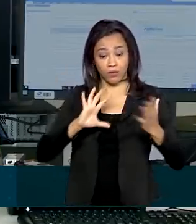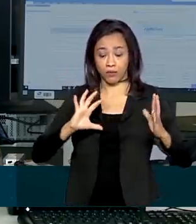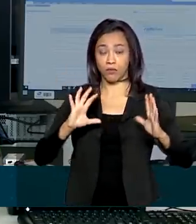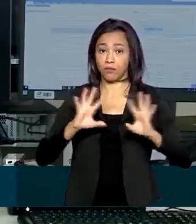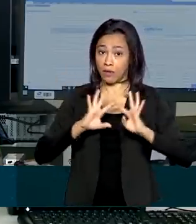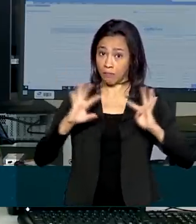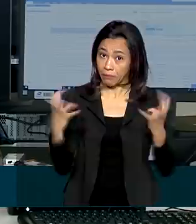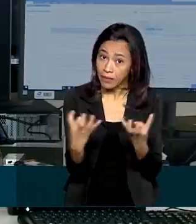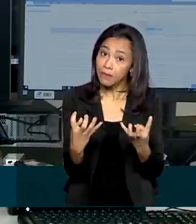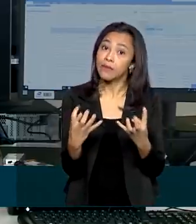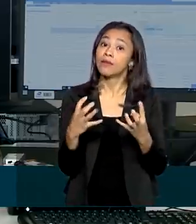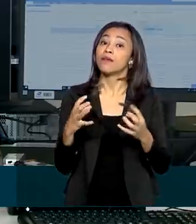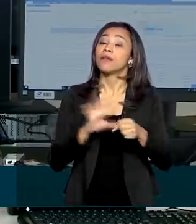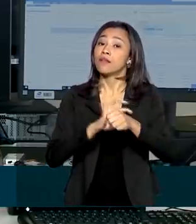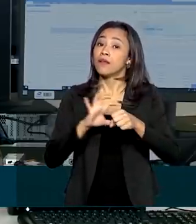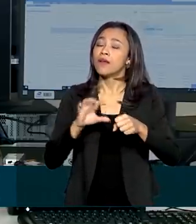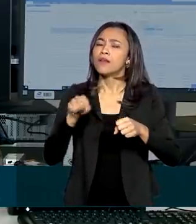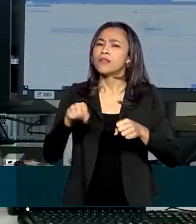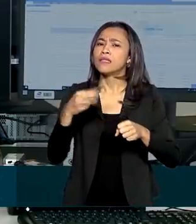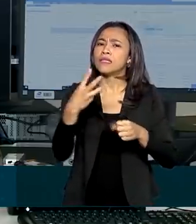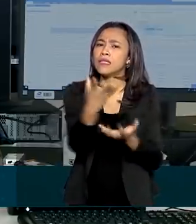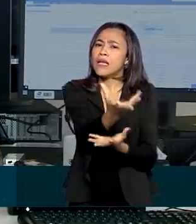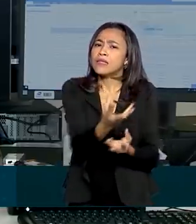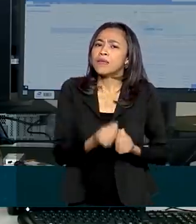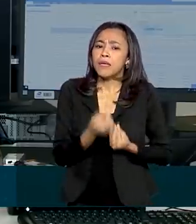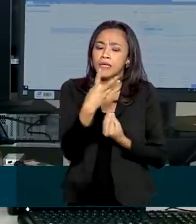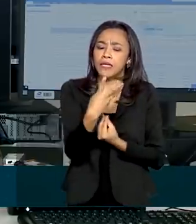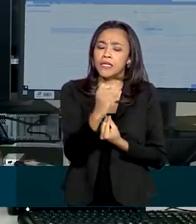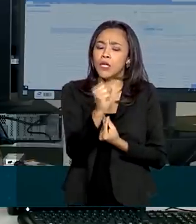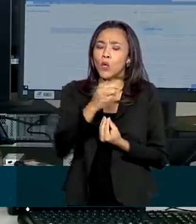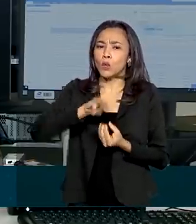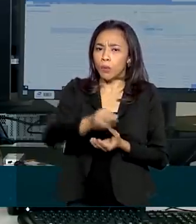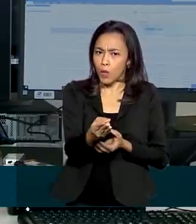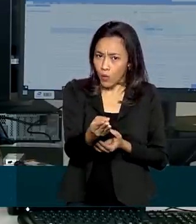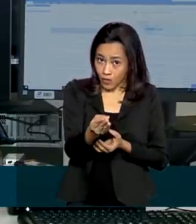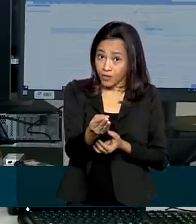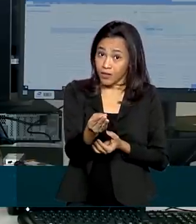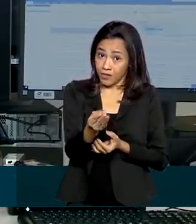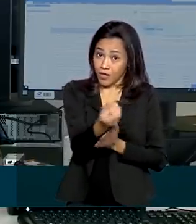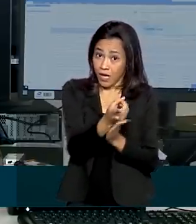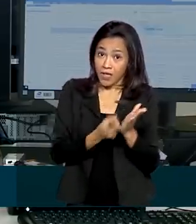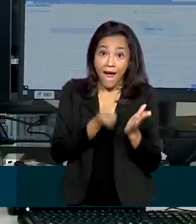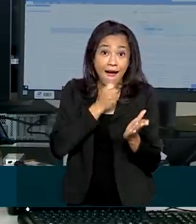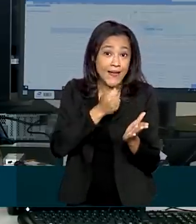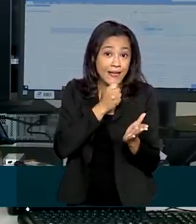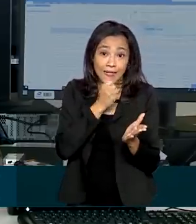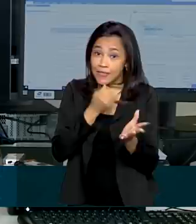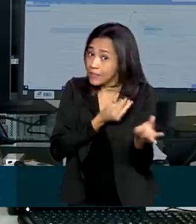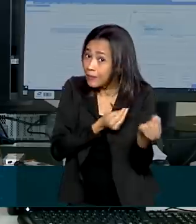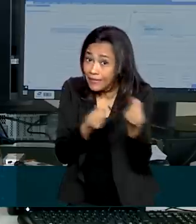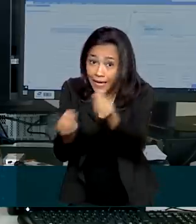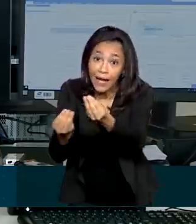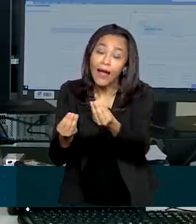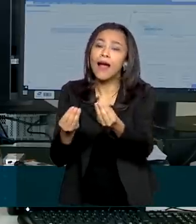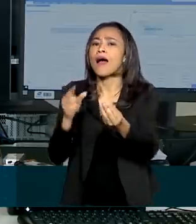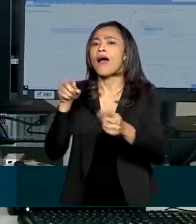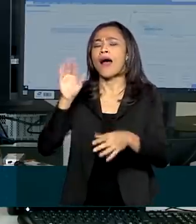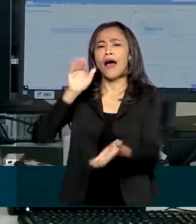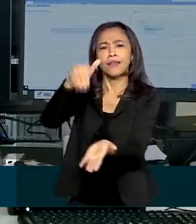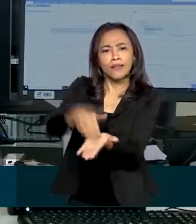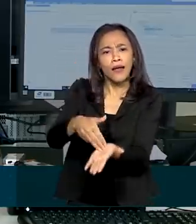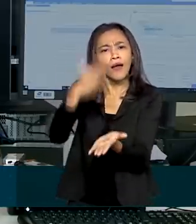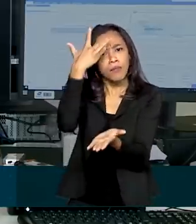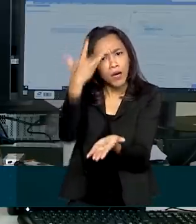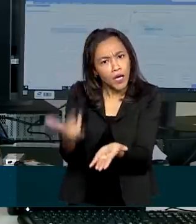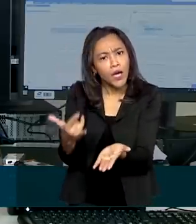32 milhões de declarações. Quem não entregar o imposto de renda até as 23 horas e 59 minutos